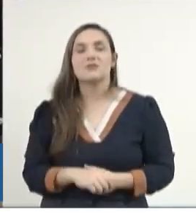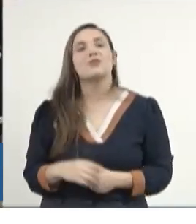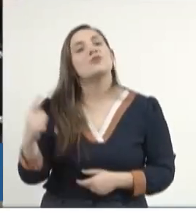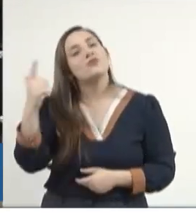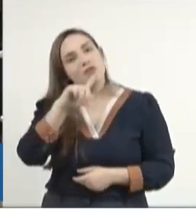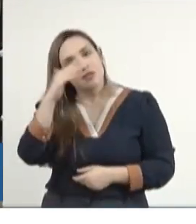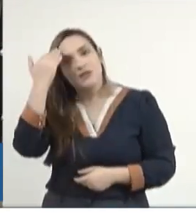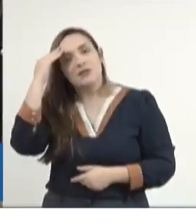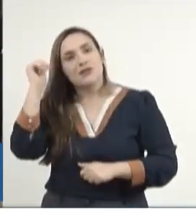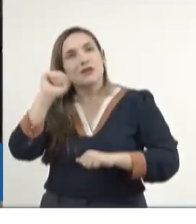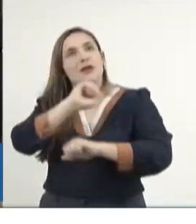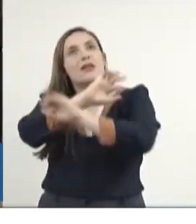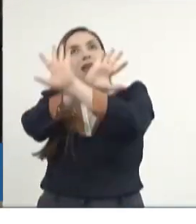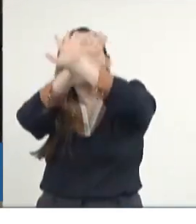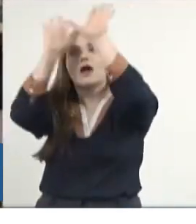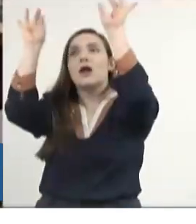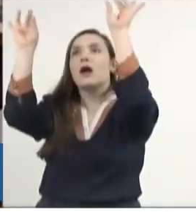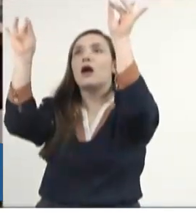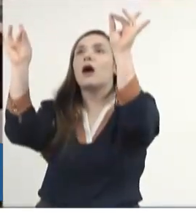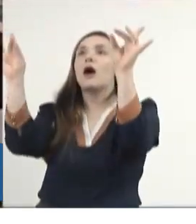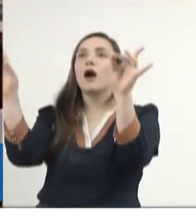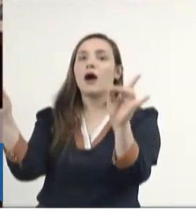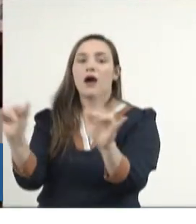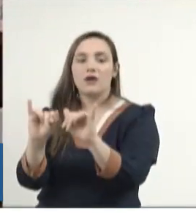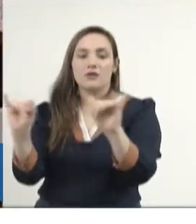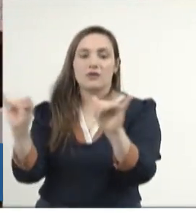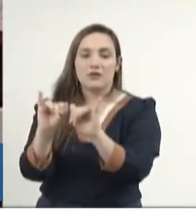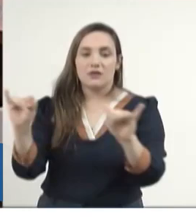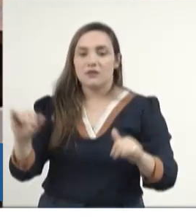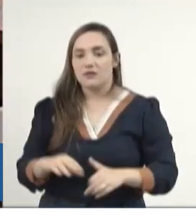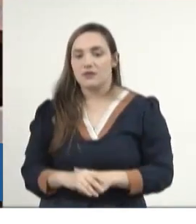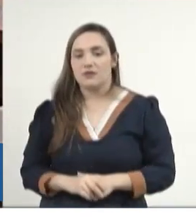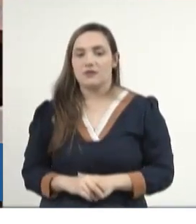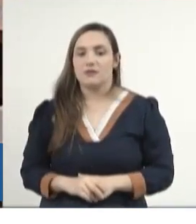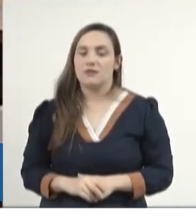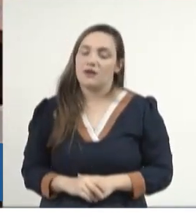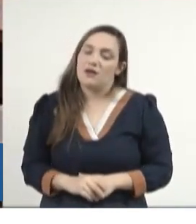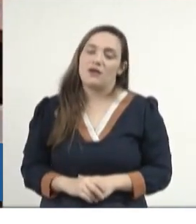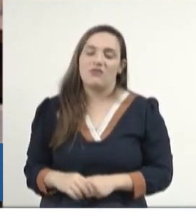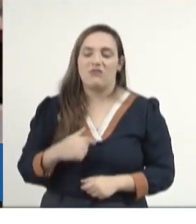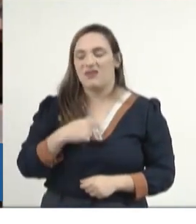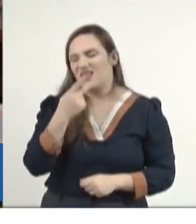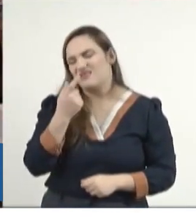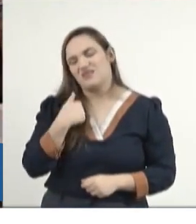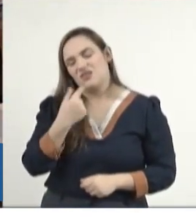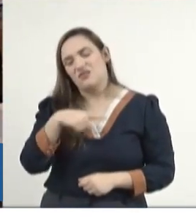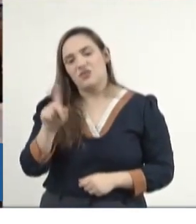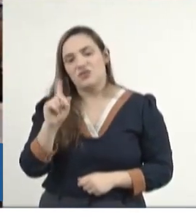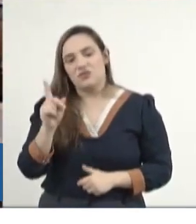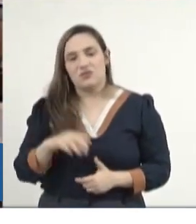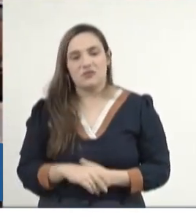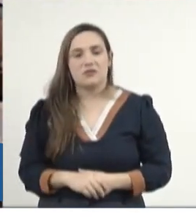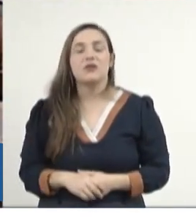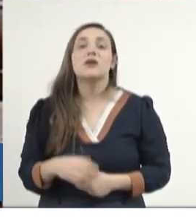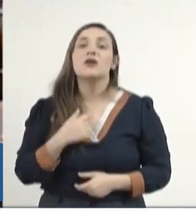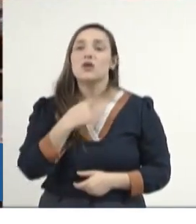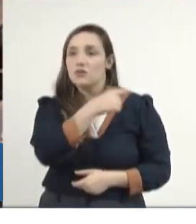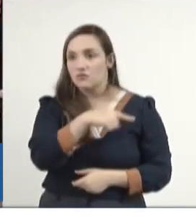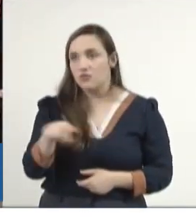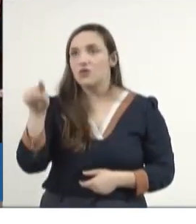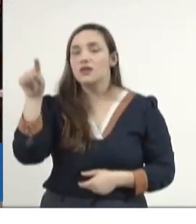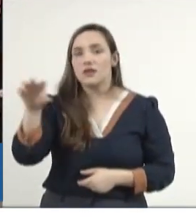deslumbrar com tudo aquilo e comentar, então preferi não ir. Agora estou indo a Roma,